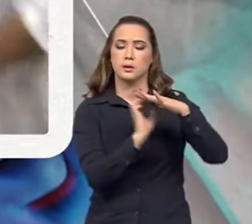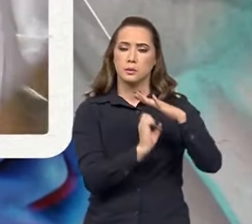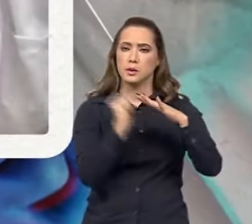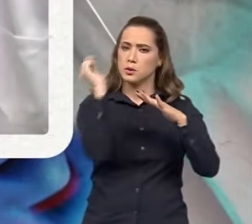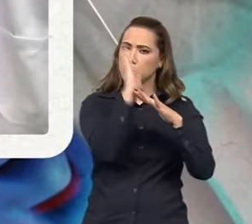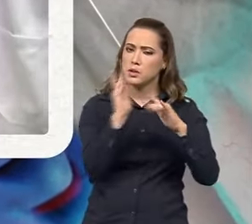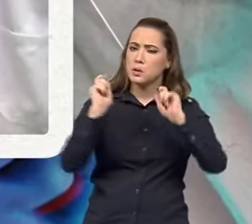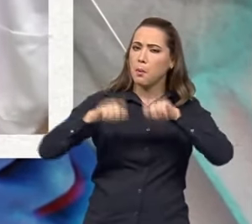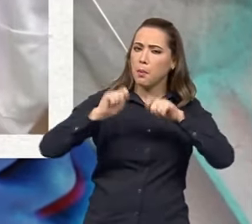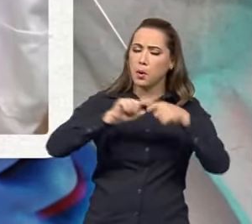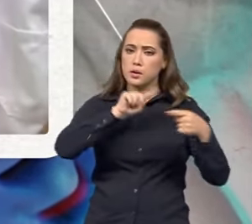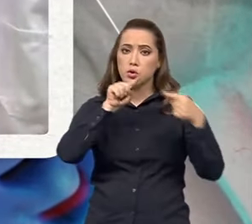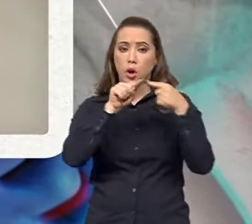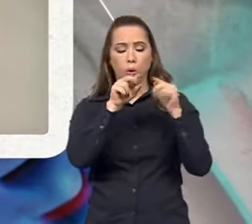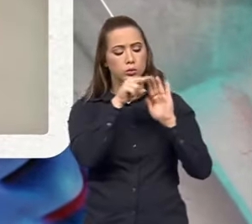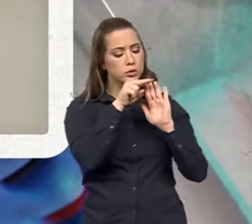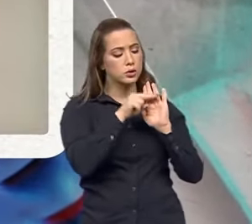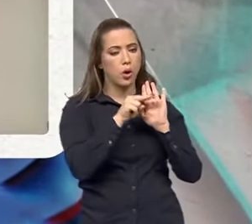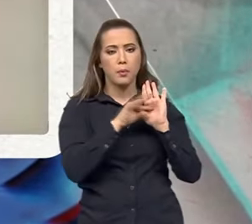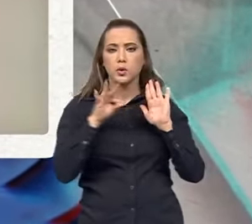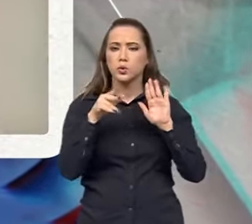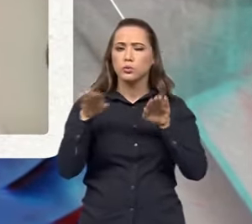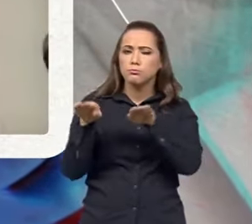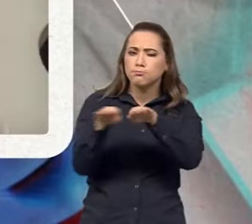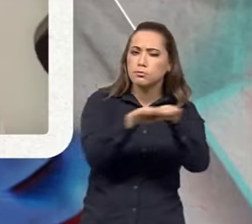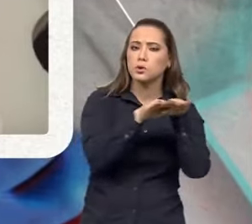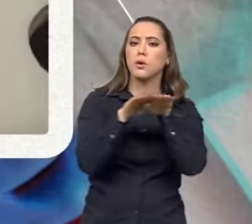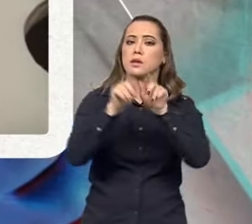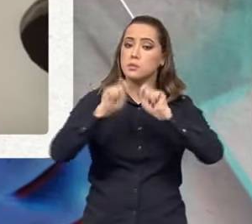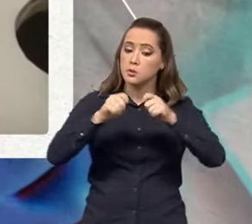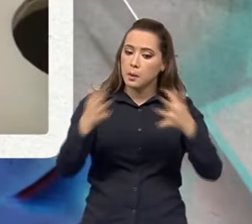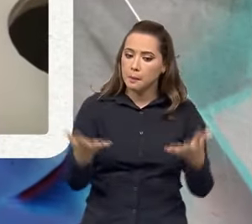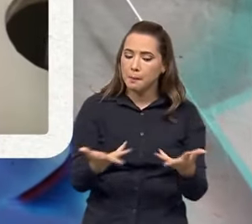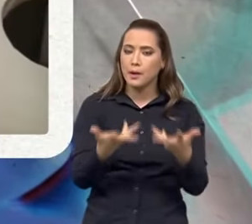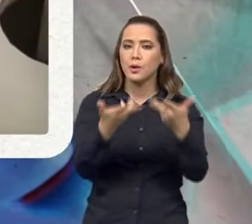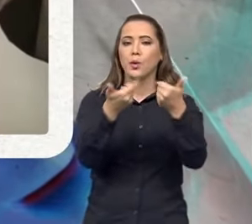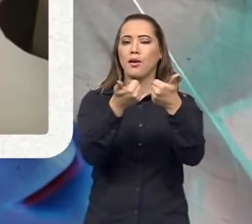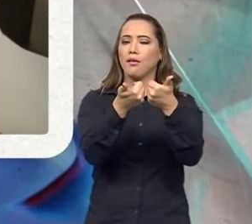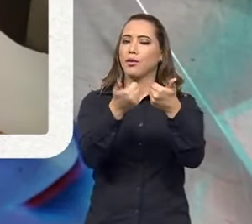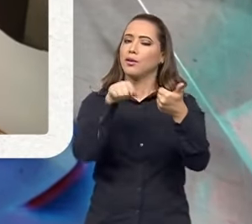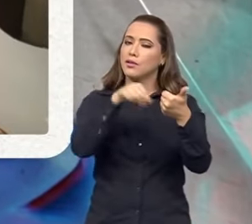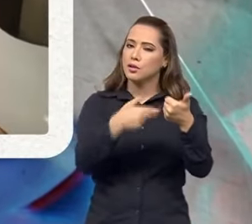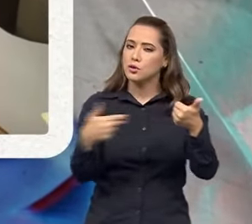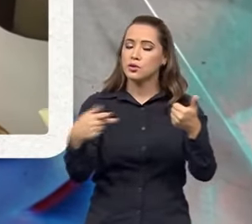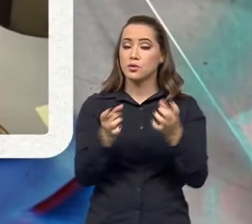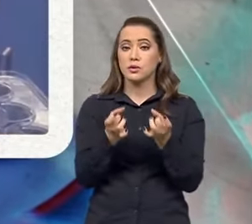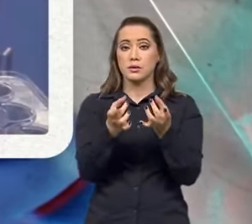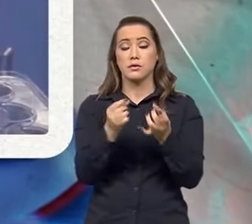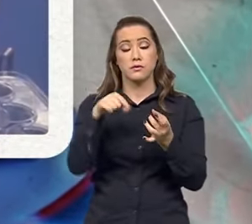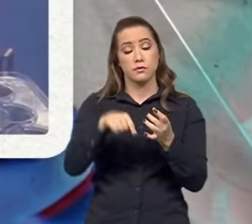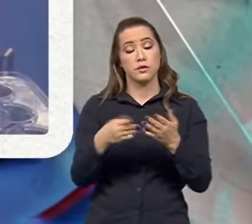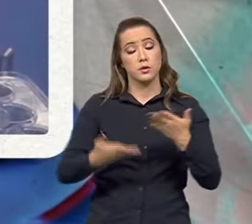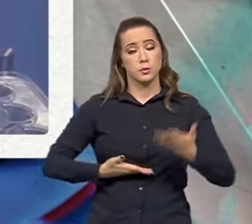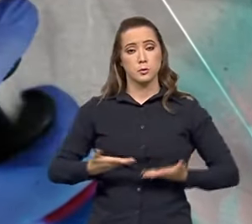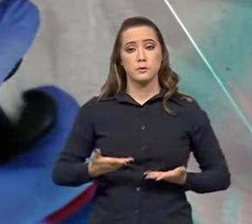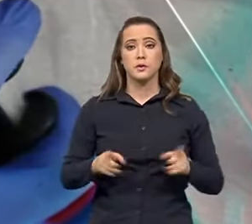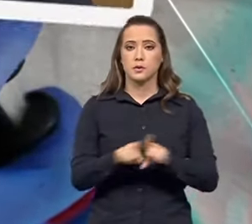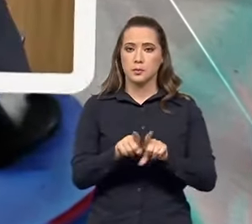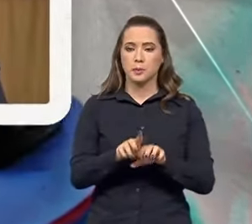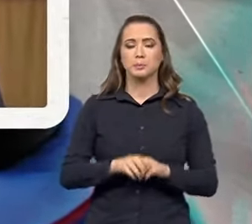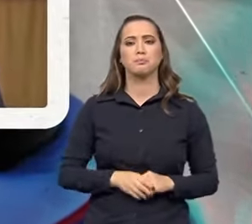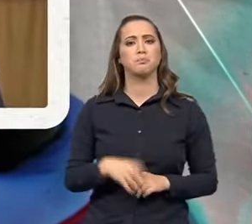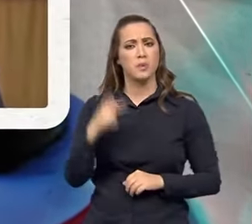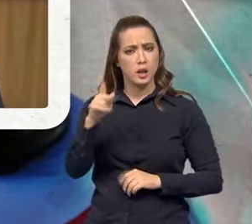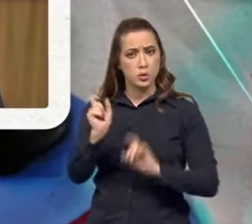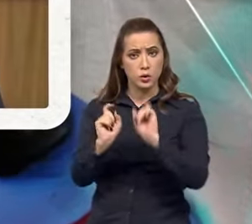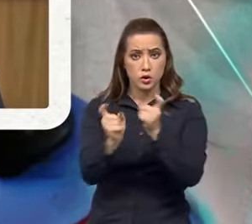possam padronizar seus produtos, aumentar a produtividade e melhorar a qualidade de seus produtos e serviços. Na